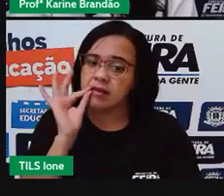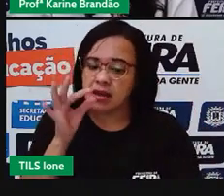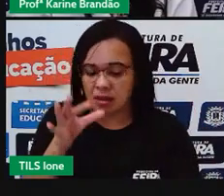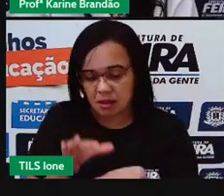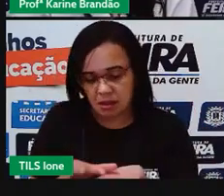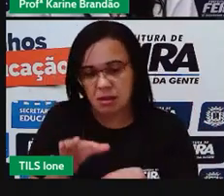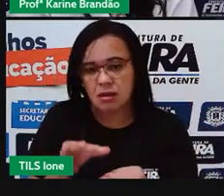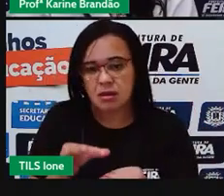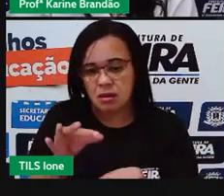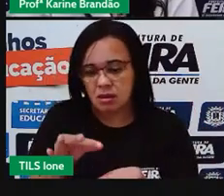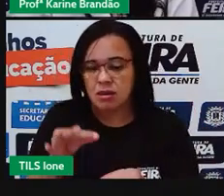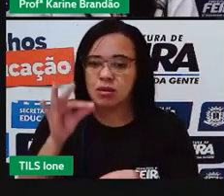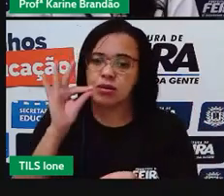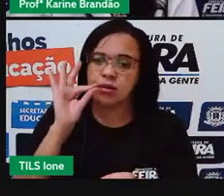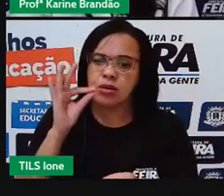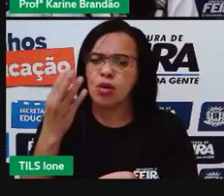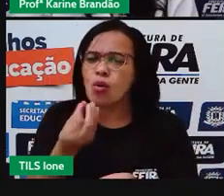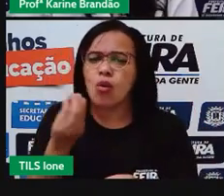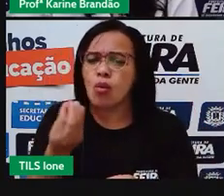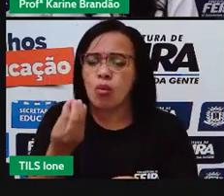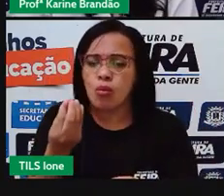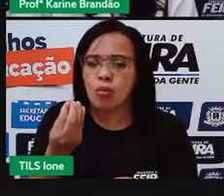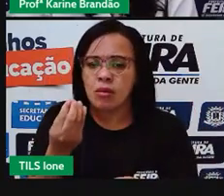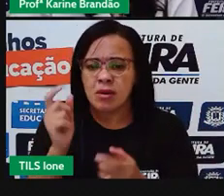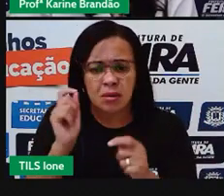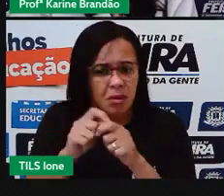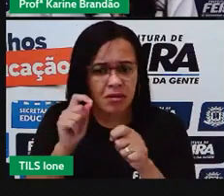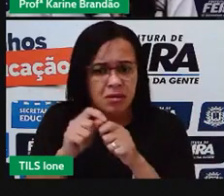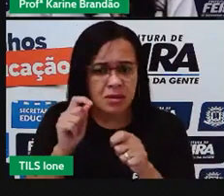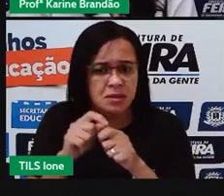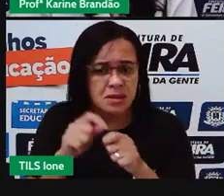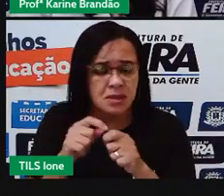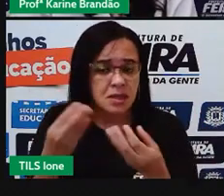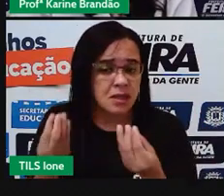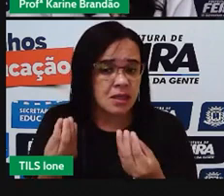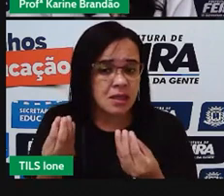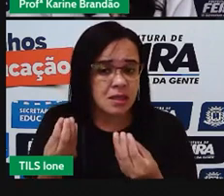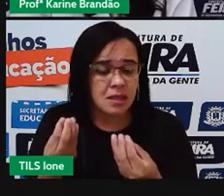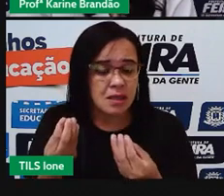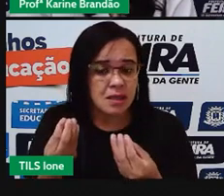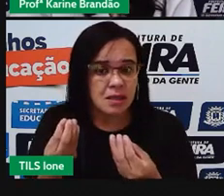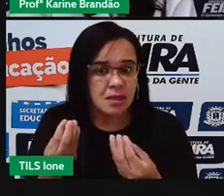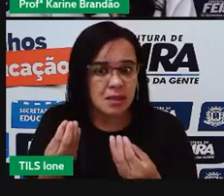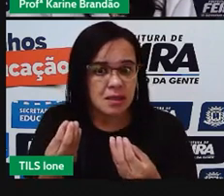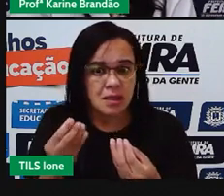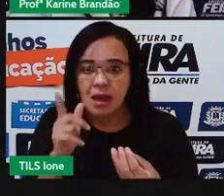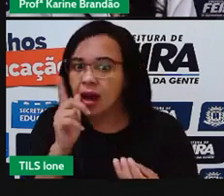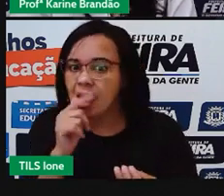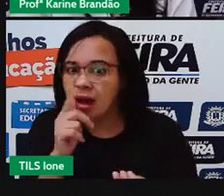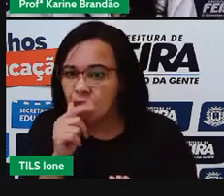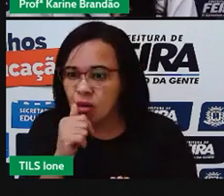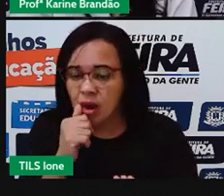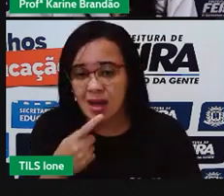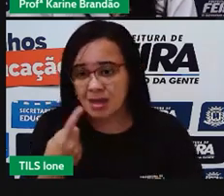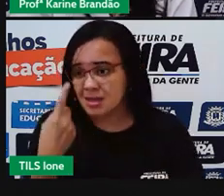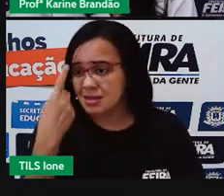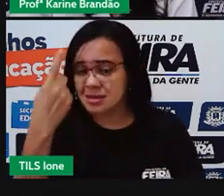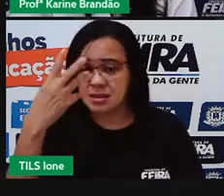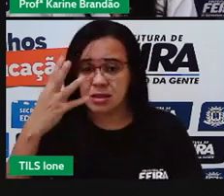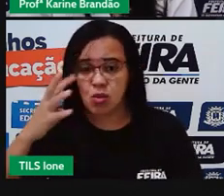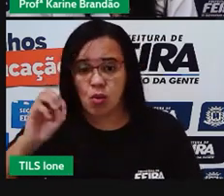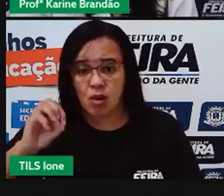gente tem um gasto, né, de água, de 140 litros de água. Para uma xícara de café,